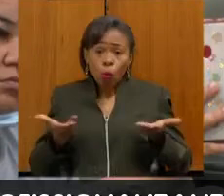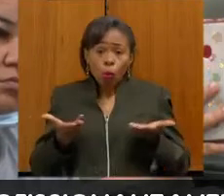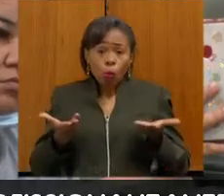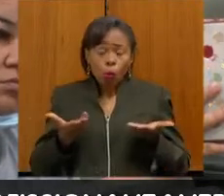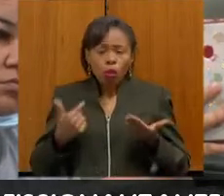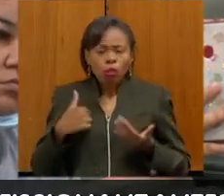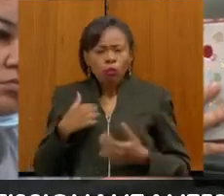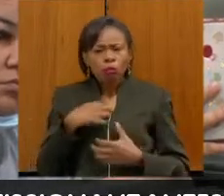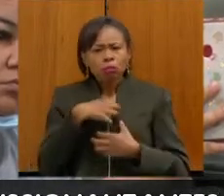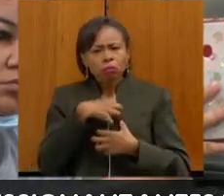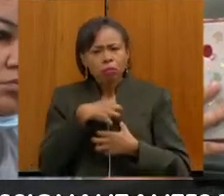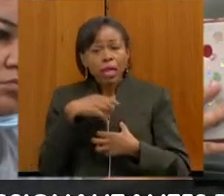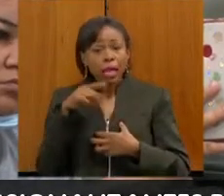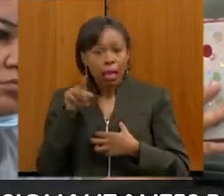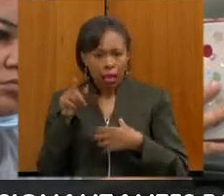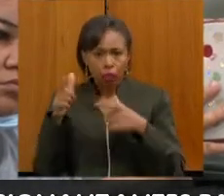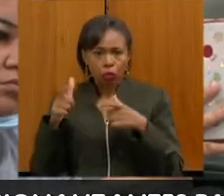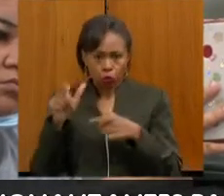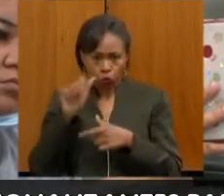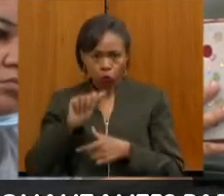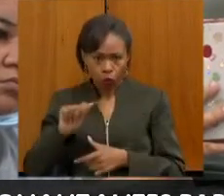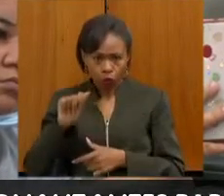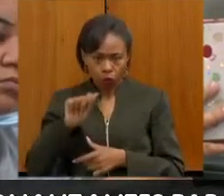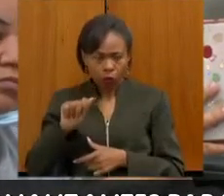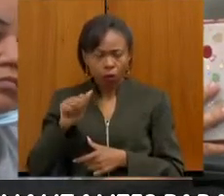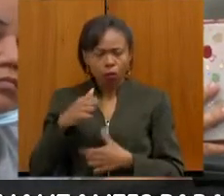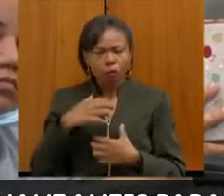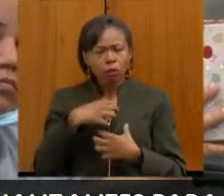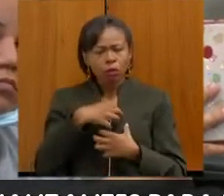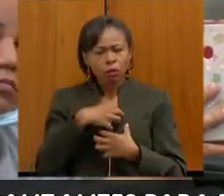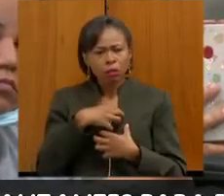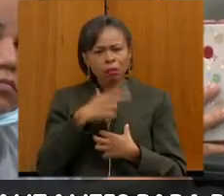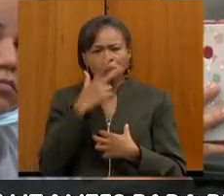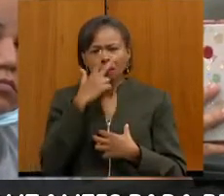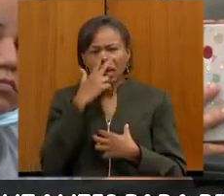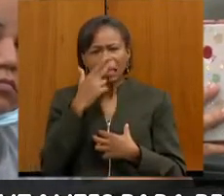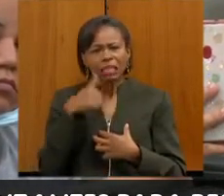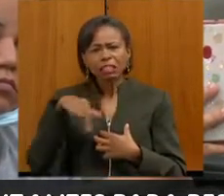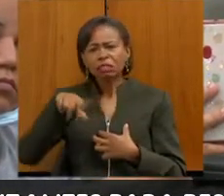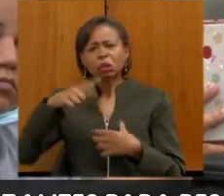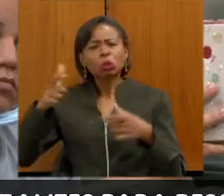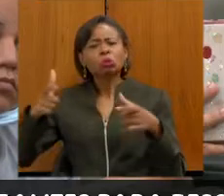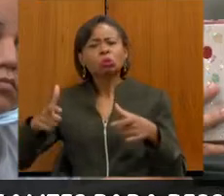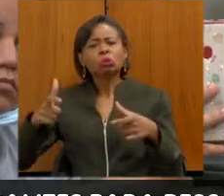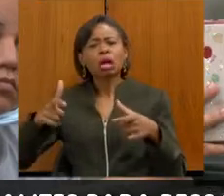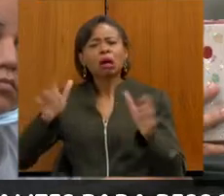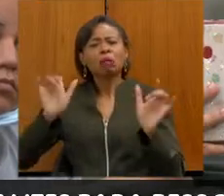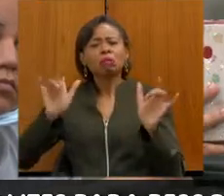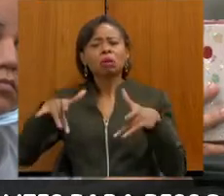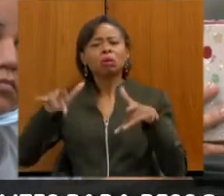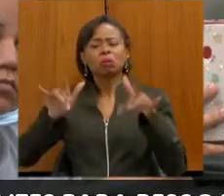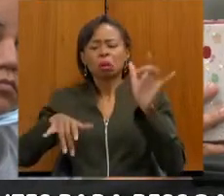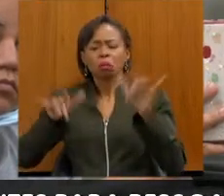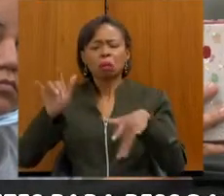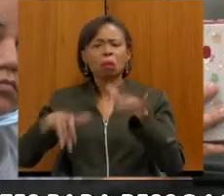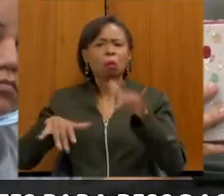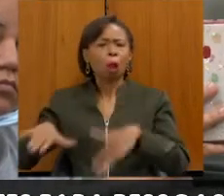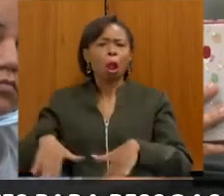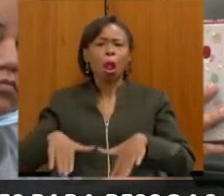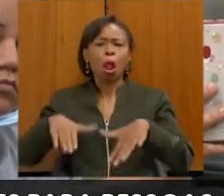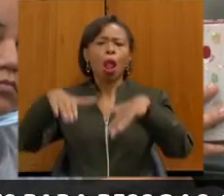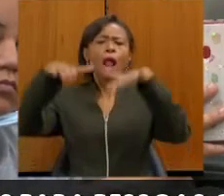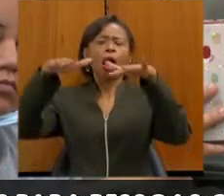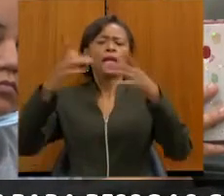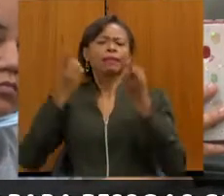lá em nossa instituição, que somos um depósito de deficientes. Porque, quando se